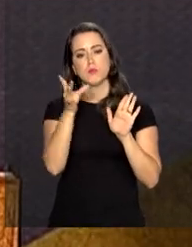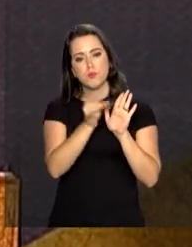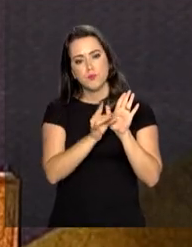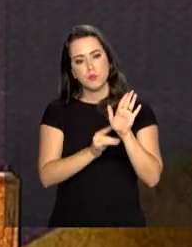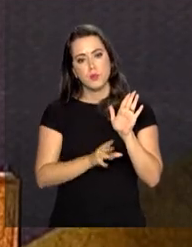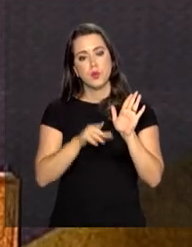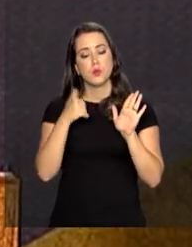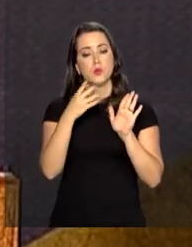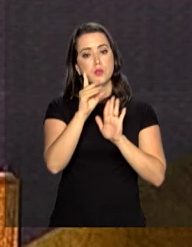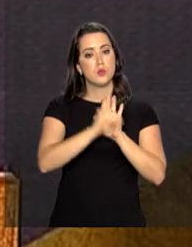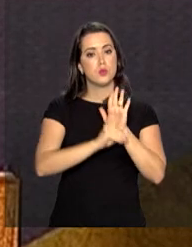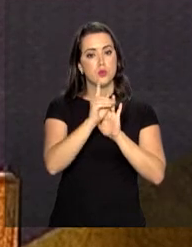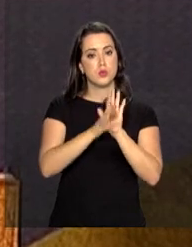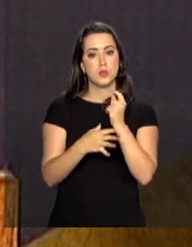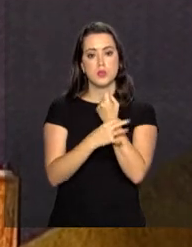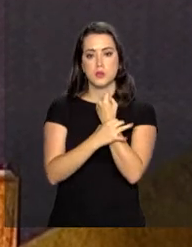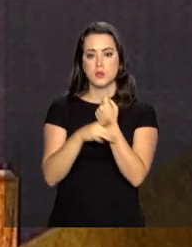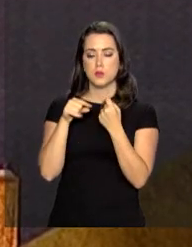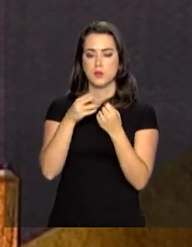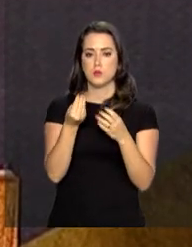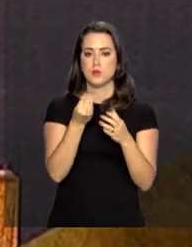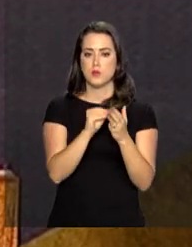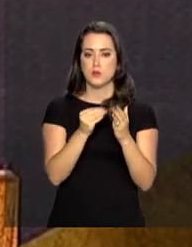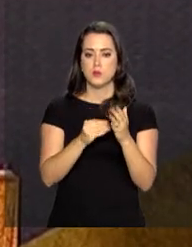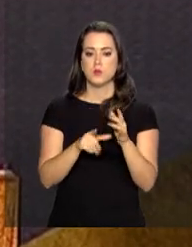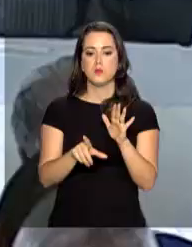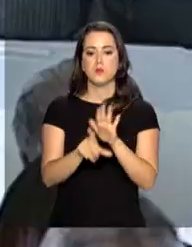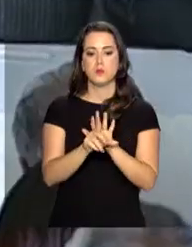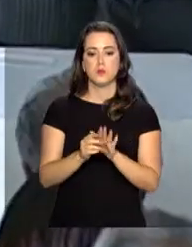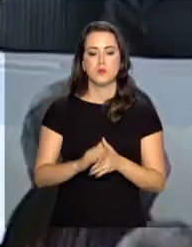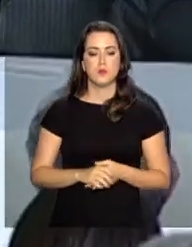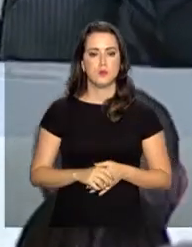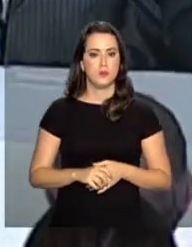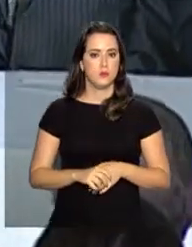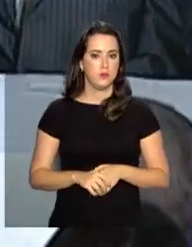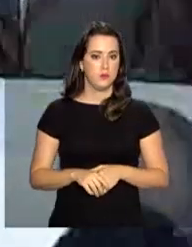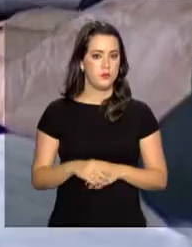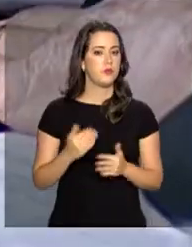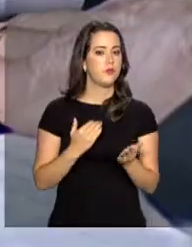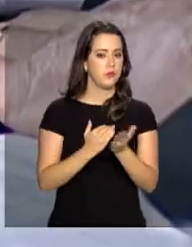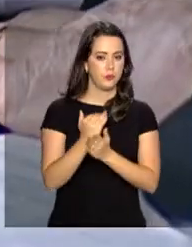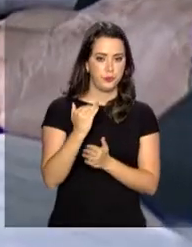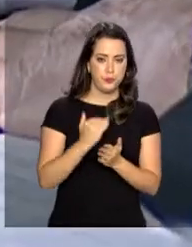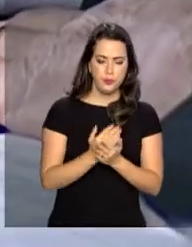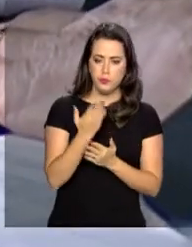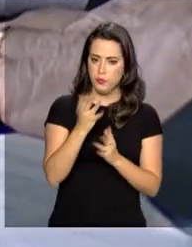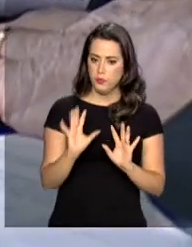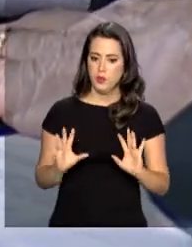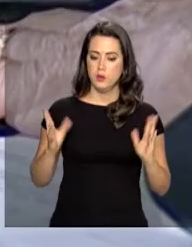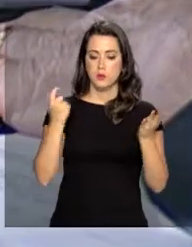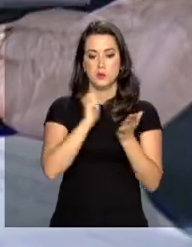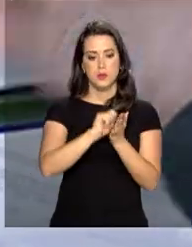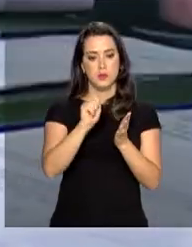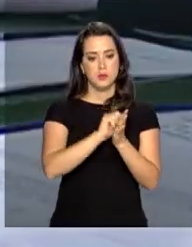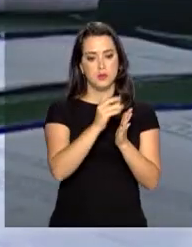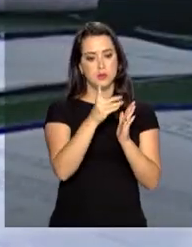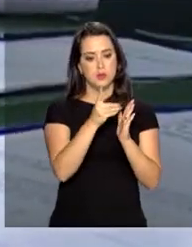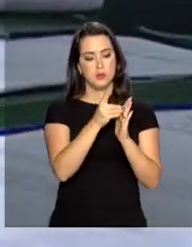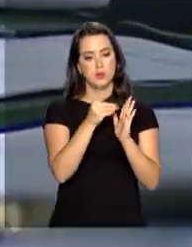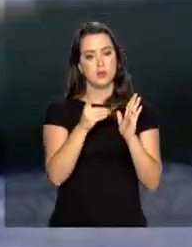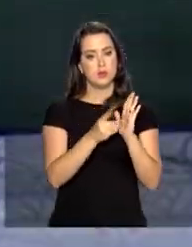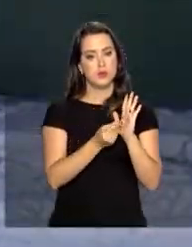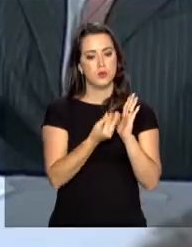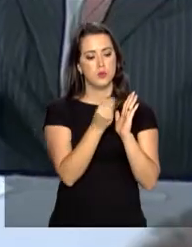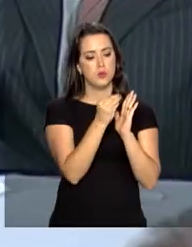quais são os direitos assegurados a cada um dos indivíduos. Ainda durante o evento, o presidente Michel Temer assinou decretos que